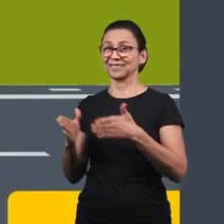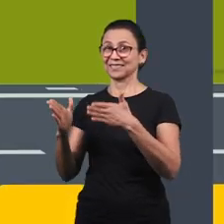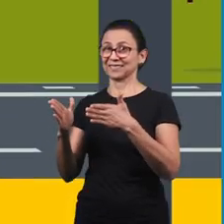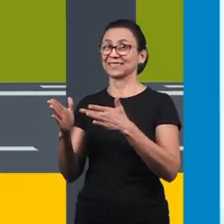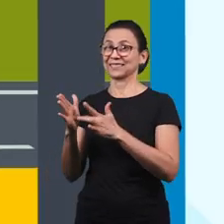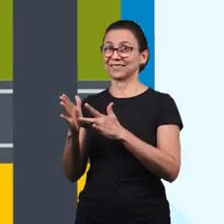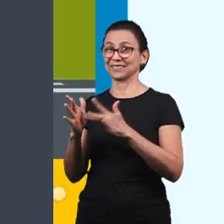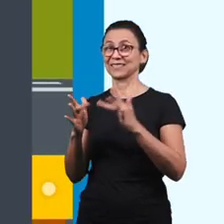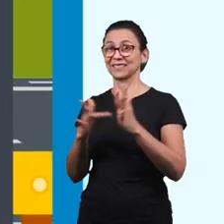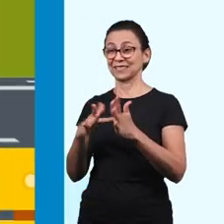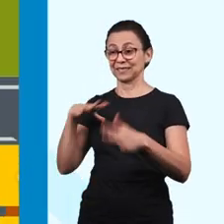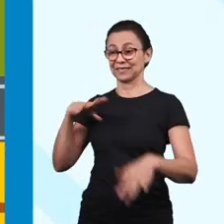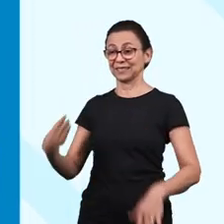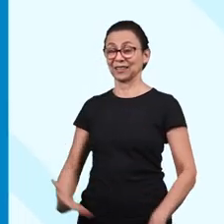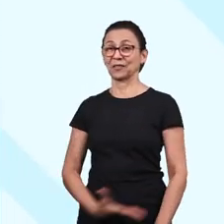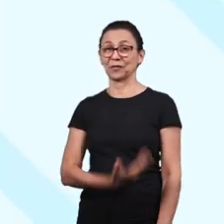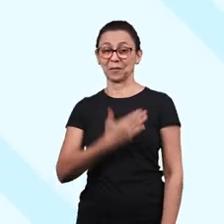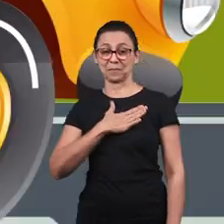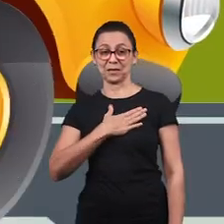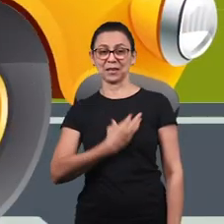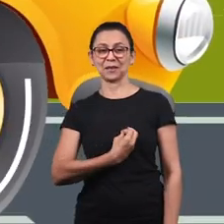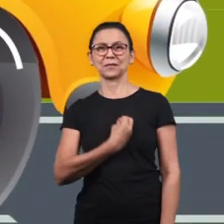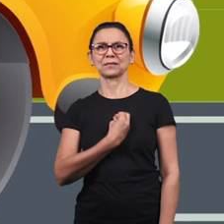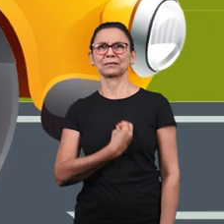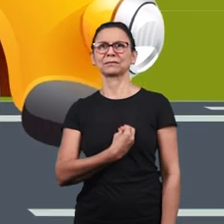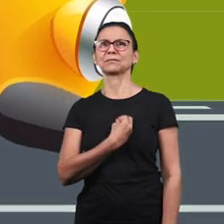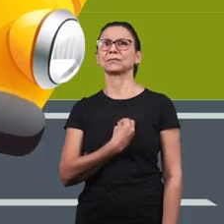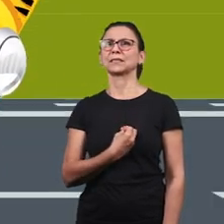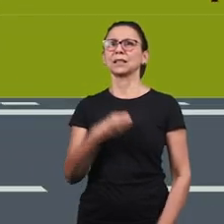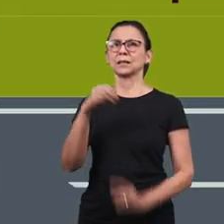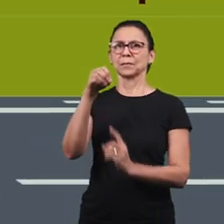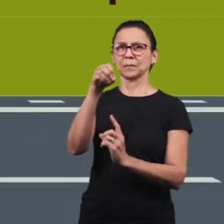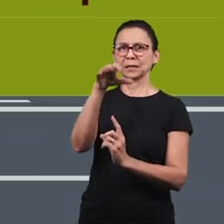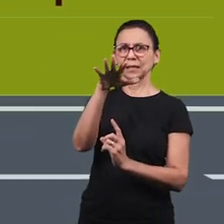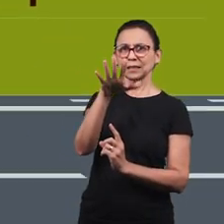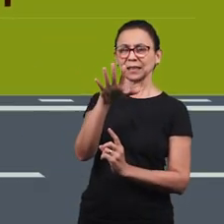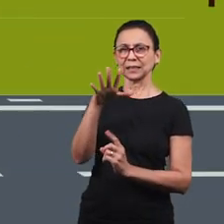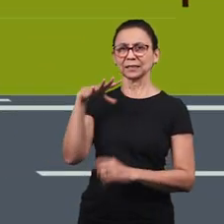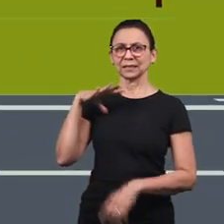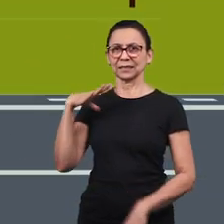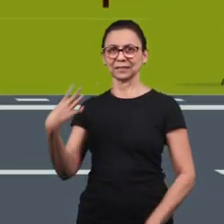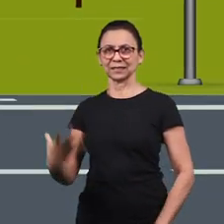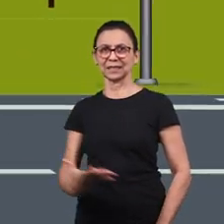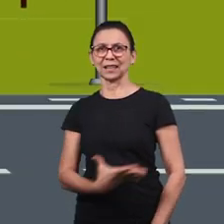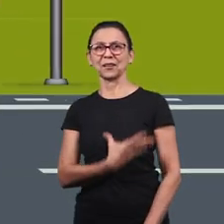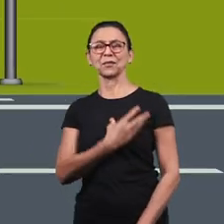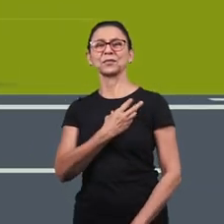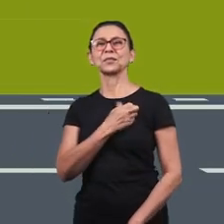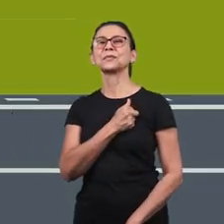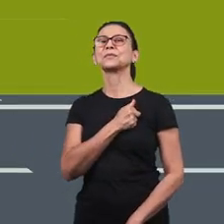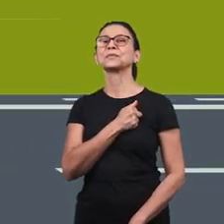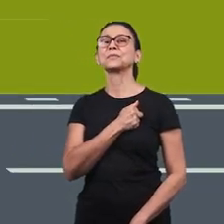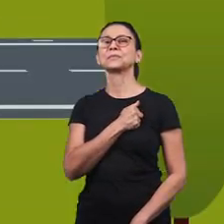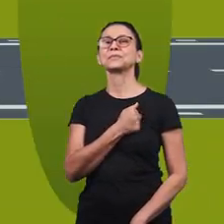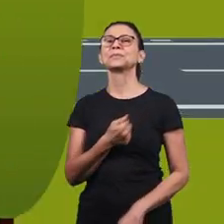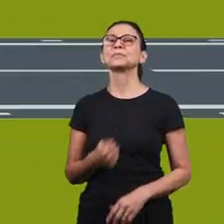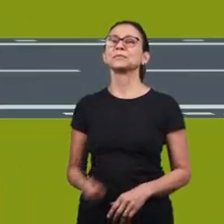salvou Eu fui salvo pela graça que em mim depositou